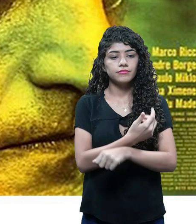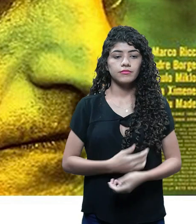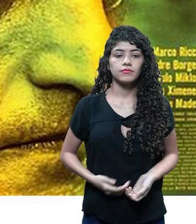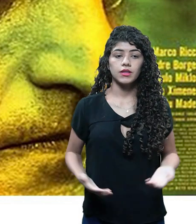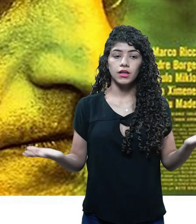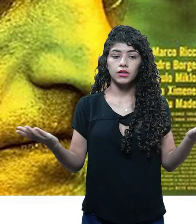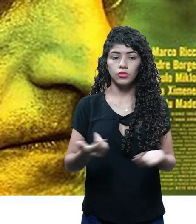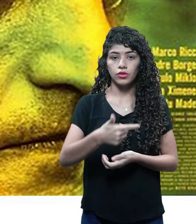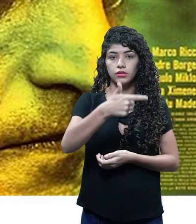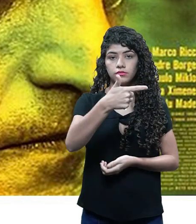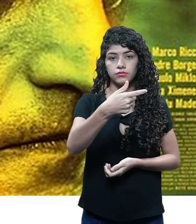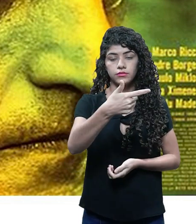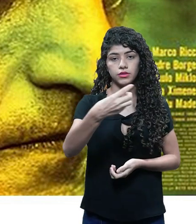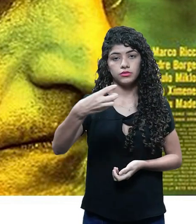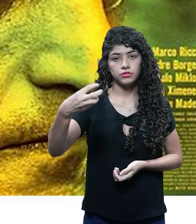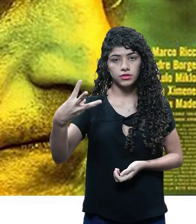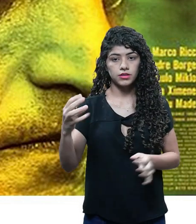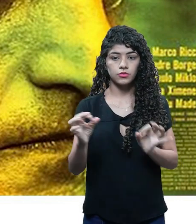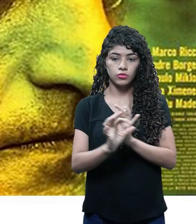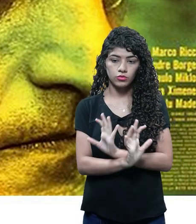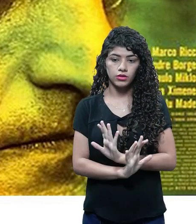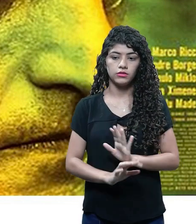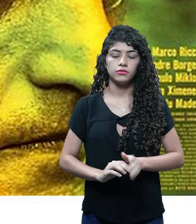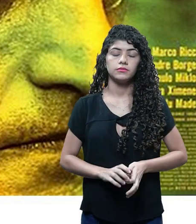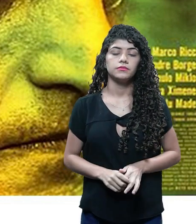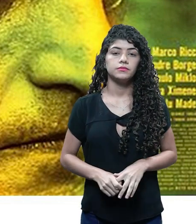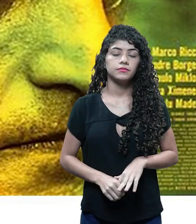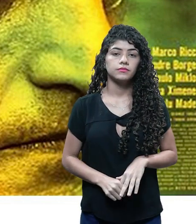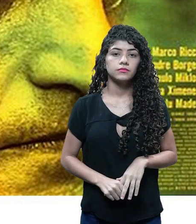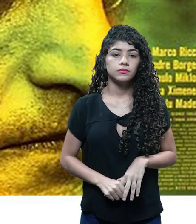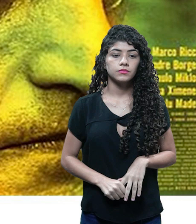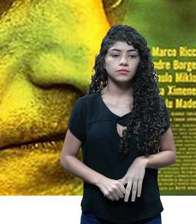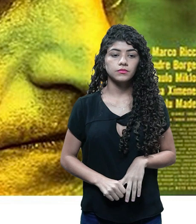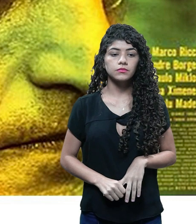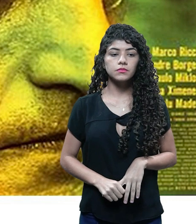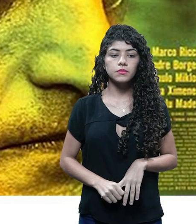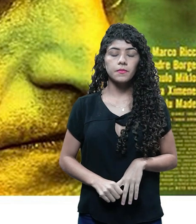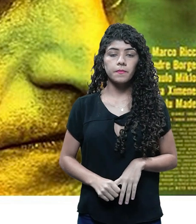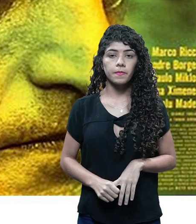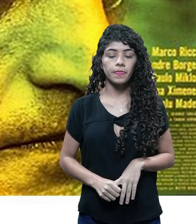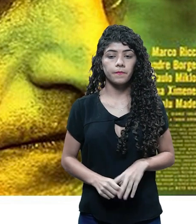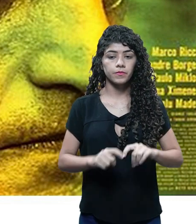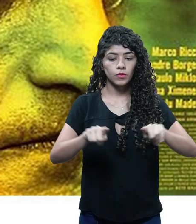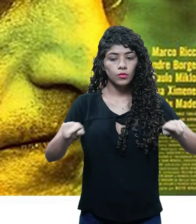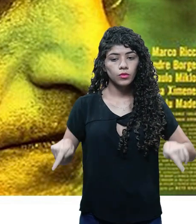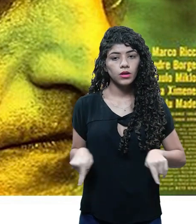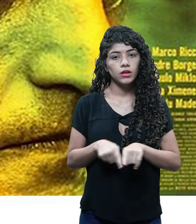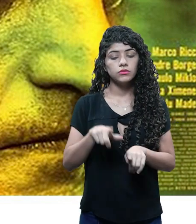Vou pular aqui para a cena vinte e três para a gente ir encerrando. Cena vinte e três. No